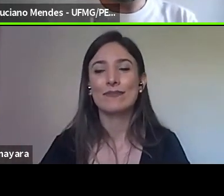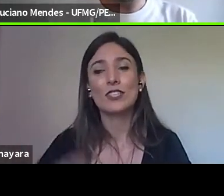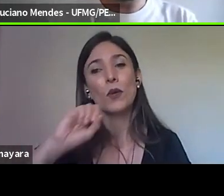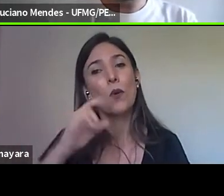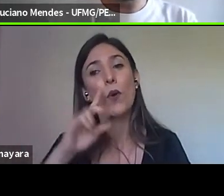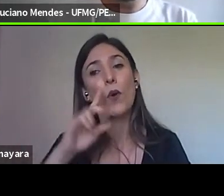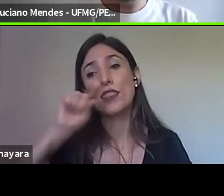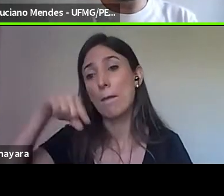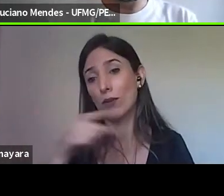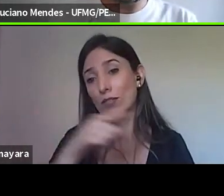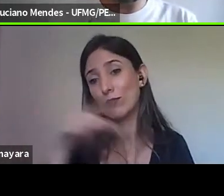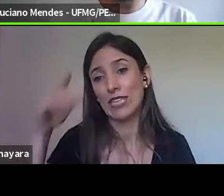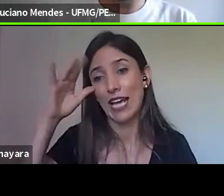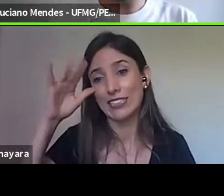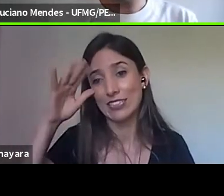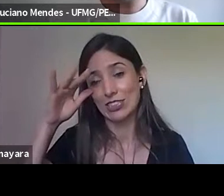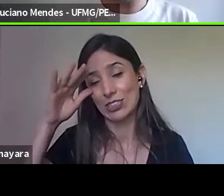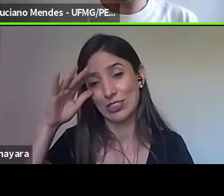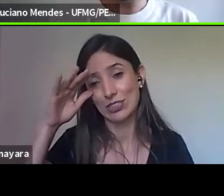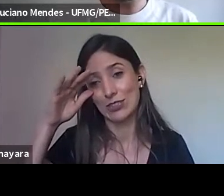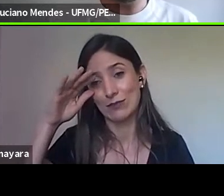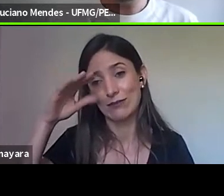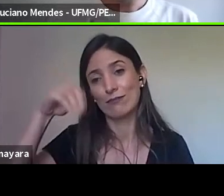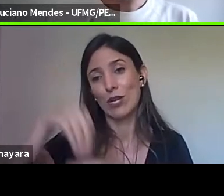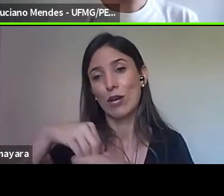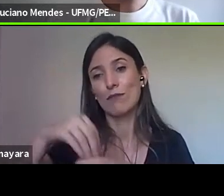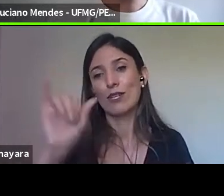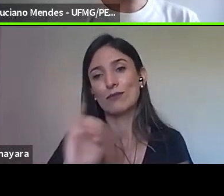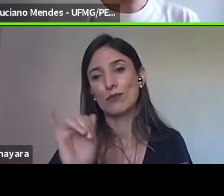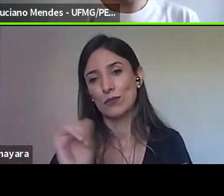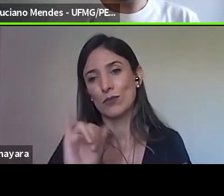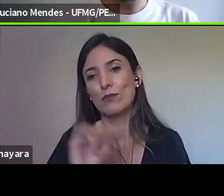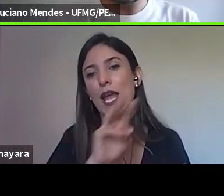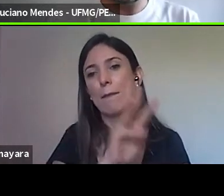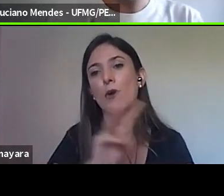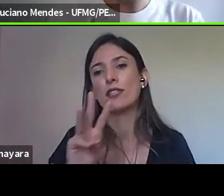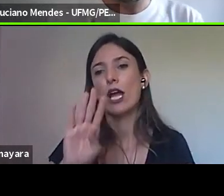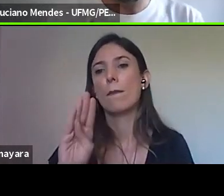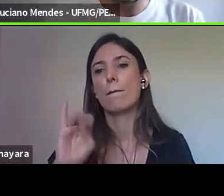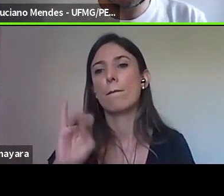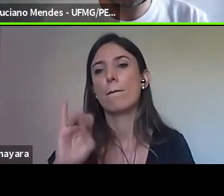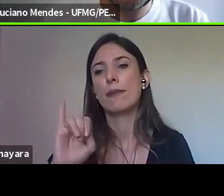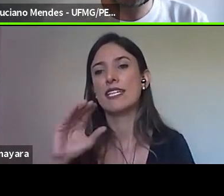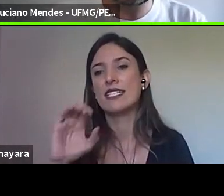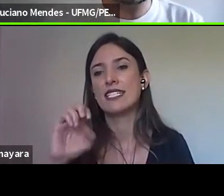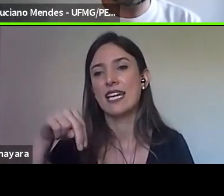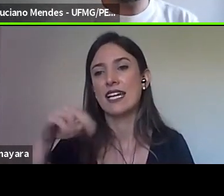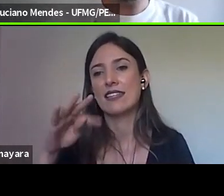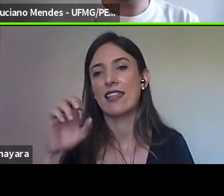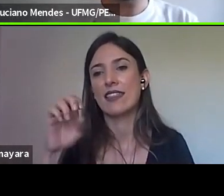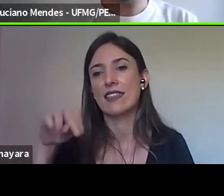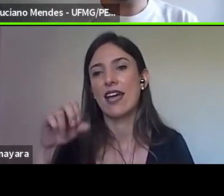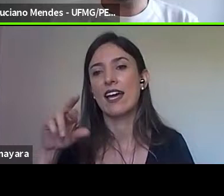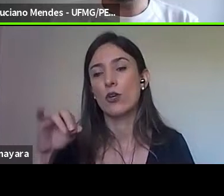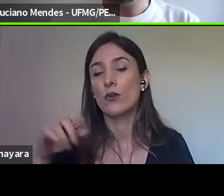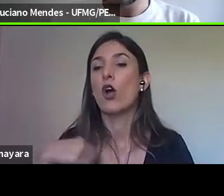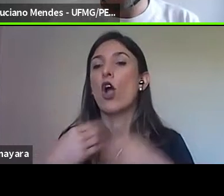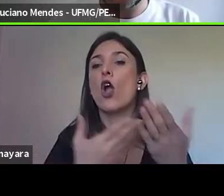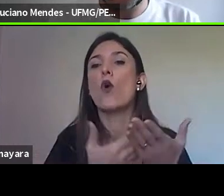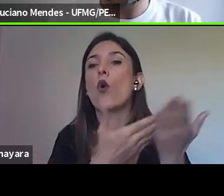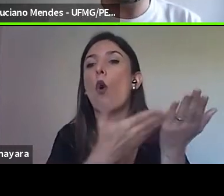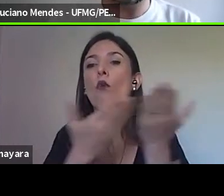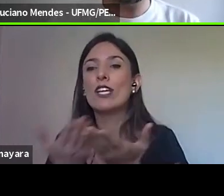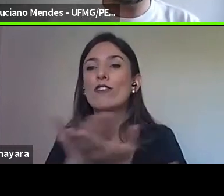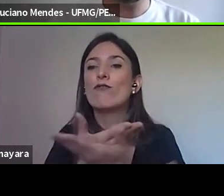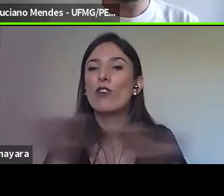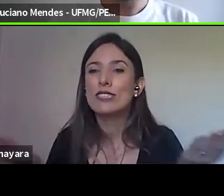no nosso canal do YouTube, do portal do Bicentenário, já para a nossa próxima aula, dia 7 de janeiro, quinta-feira, no